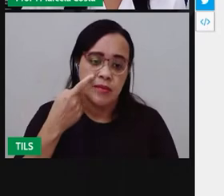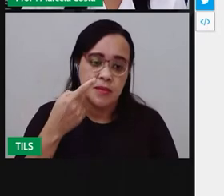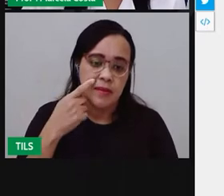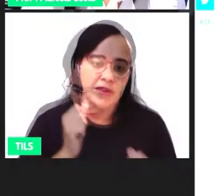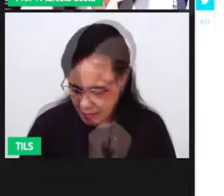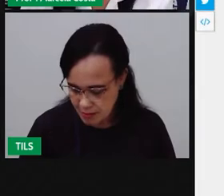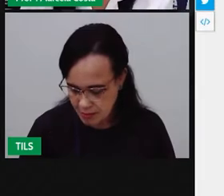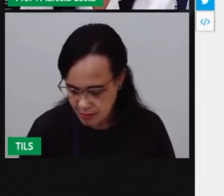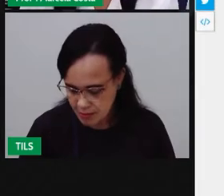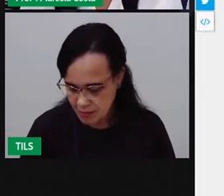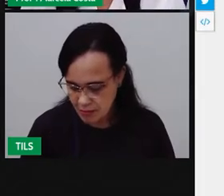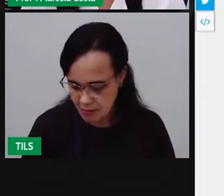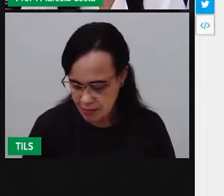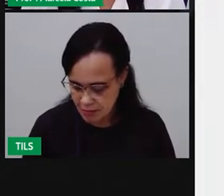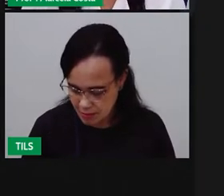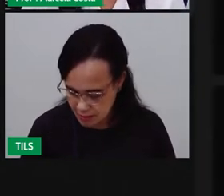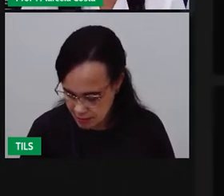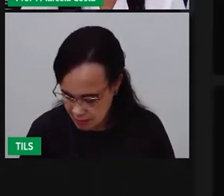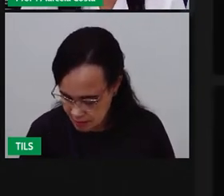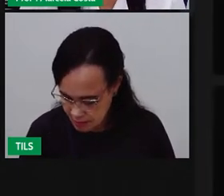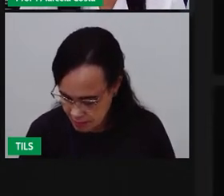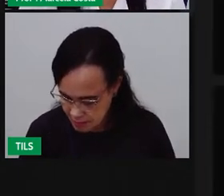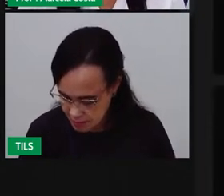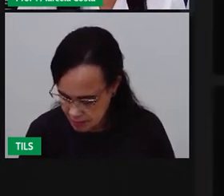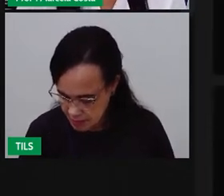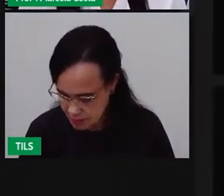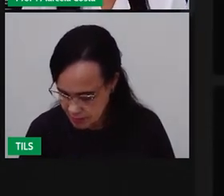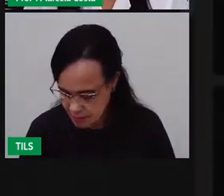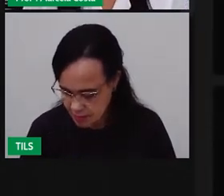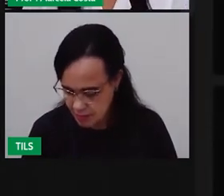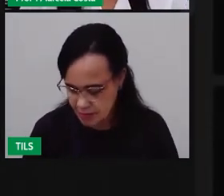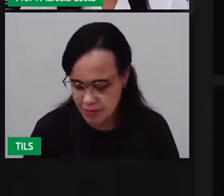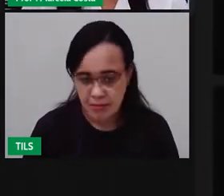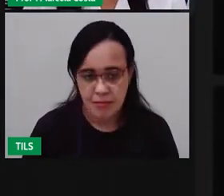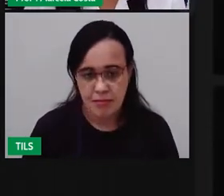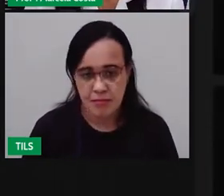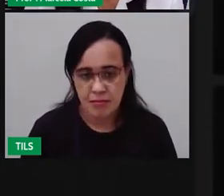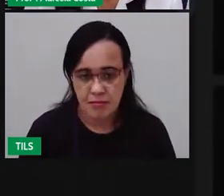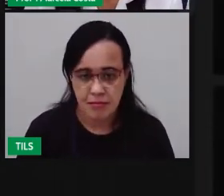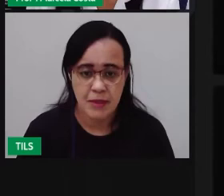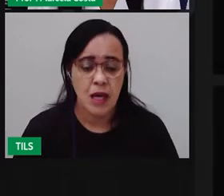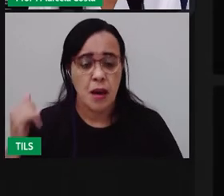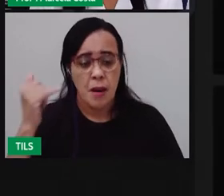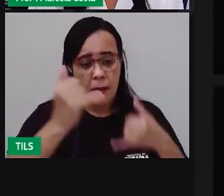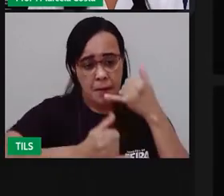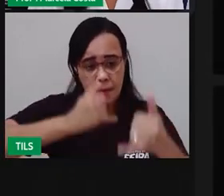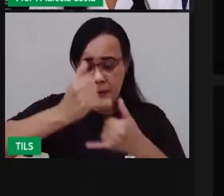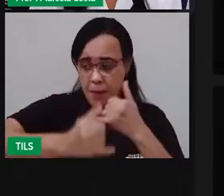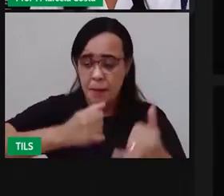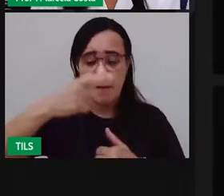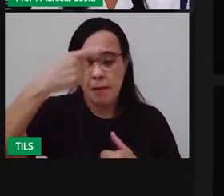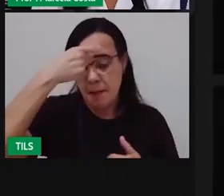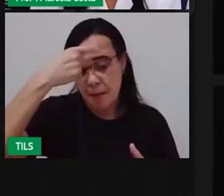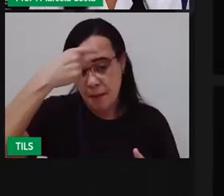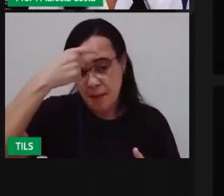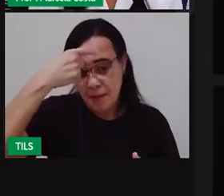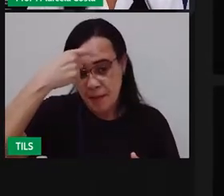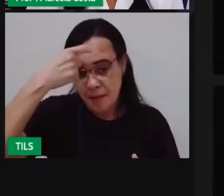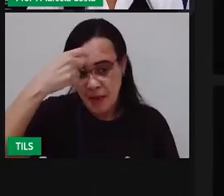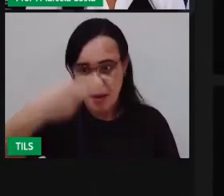começar. É um jogo de jogo da memória, tá, crianças?